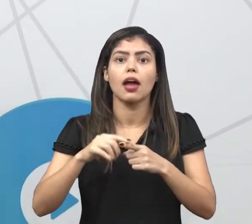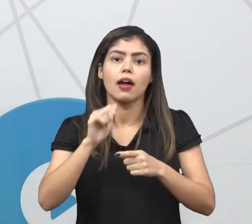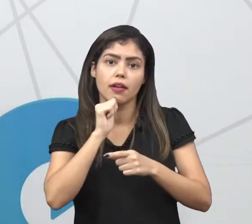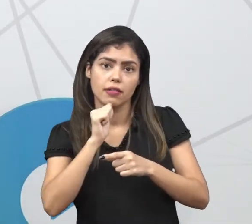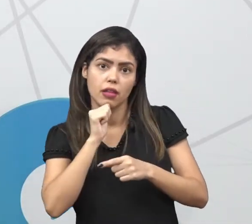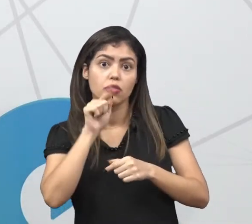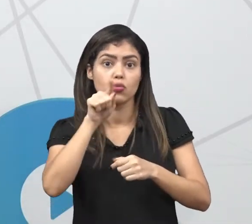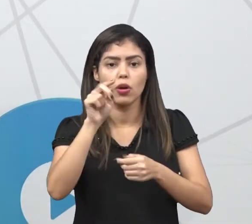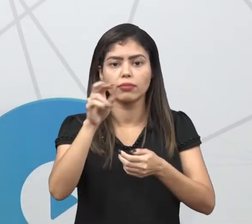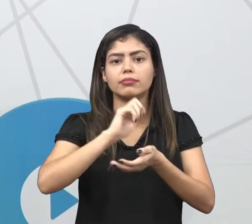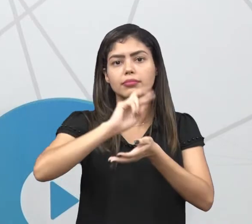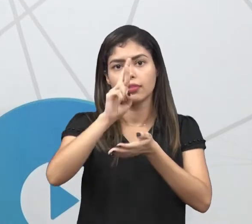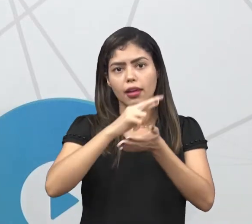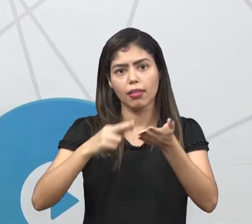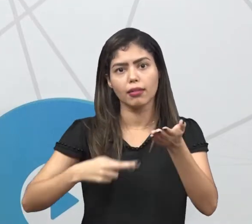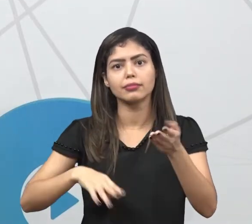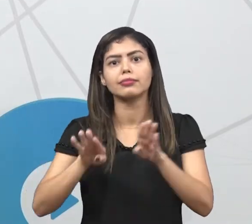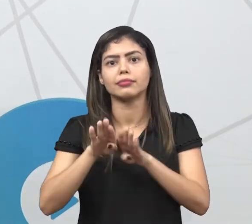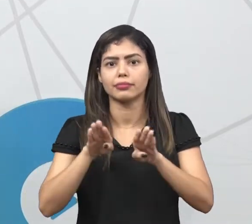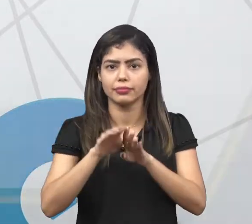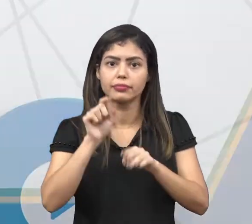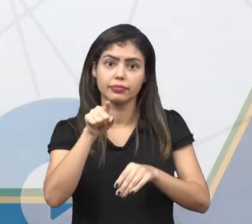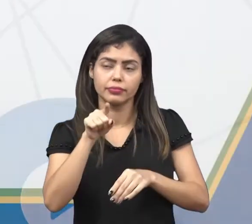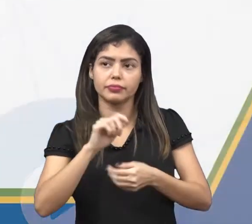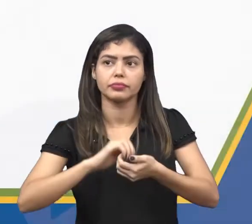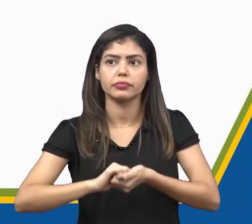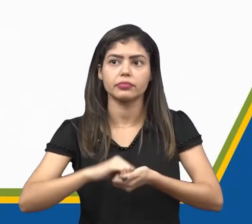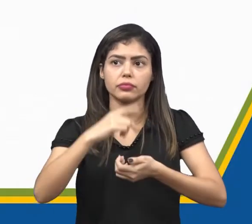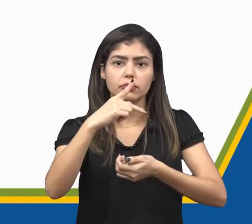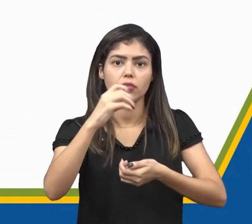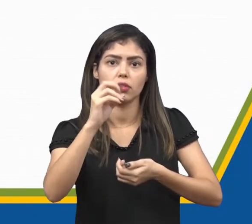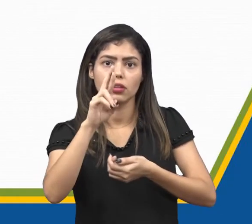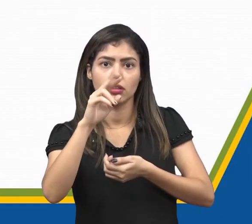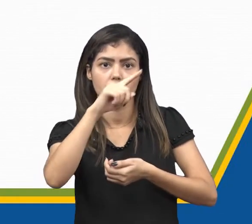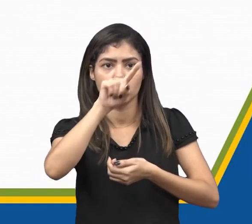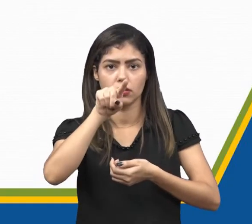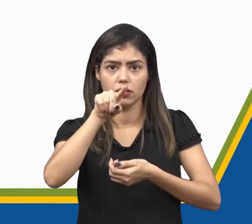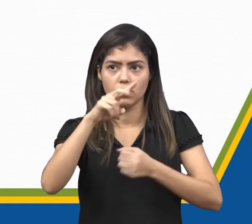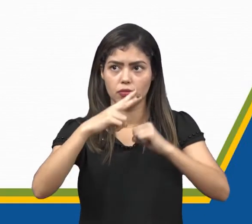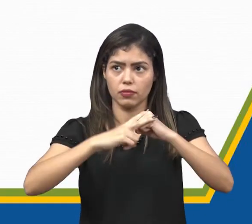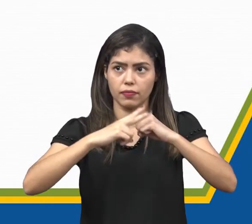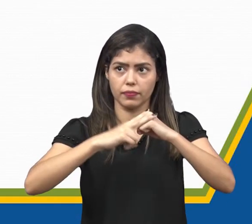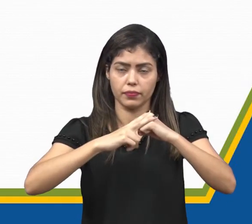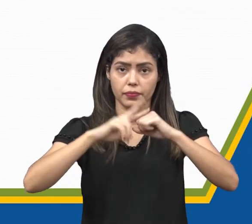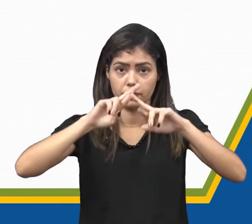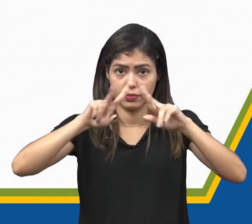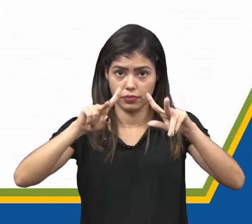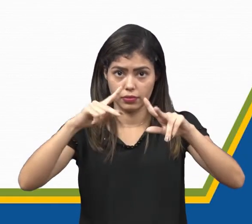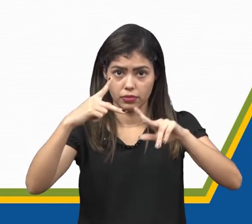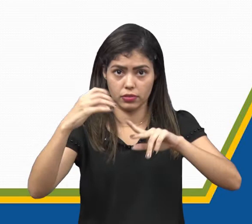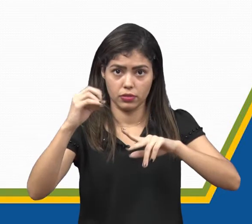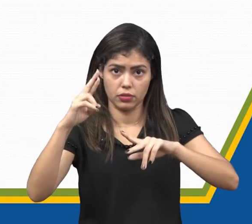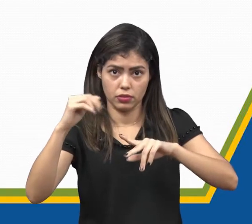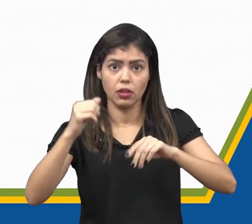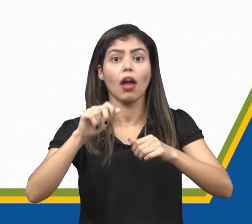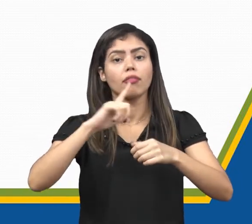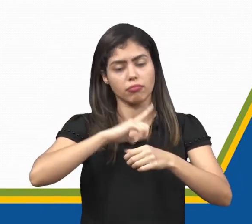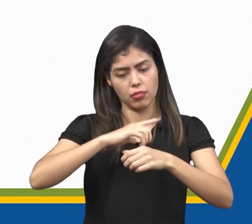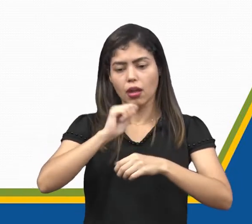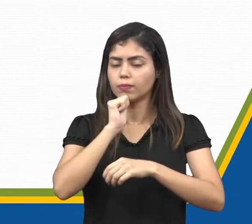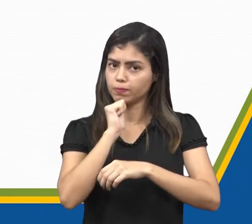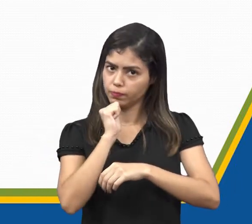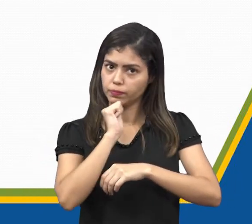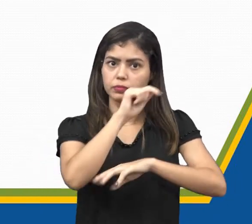for fazer a sua redação no Enem. O verbo por, por exemplo, para diferenciar da preposição por, manteve o acento